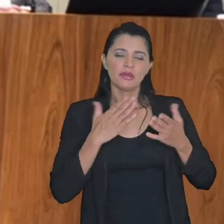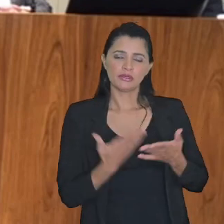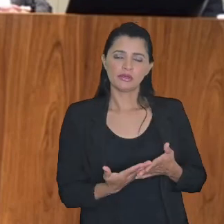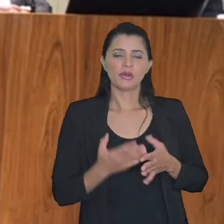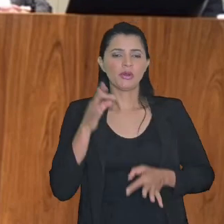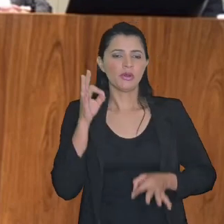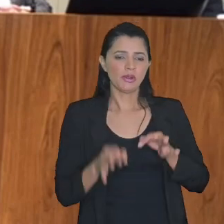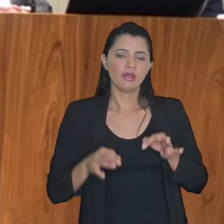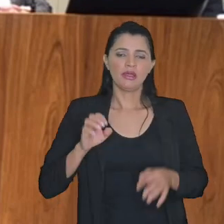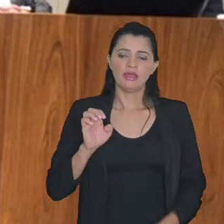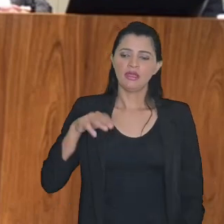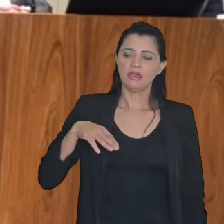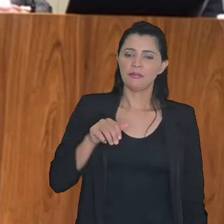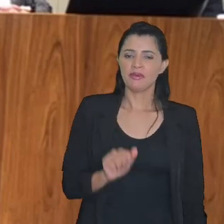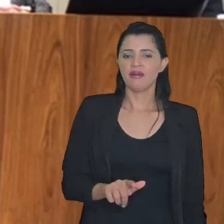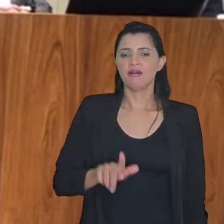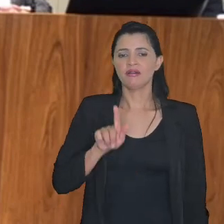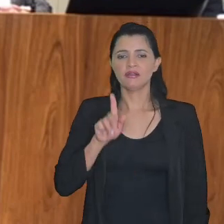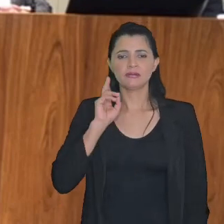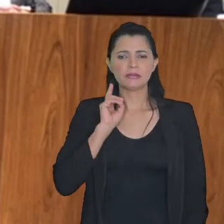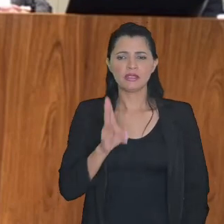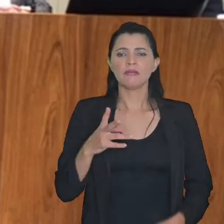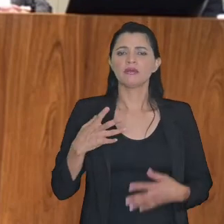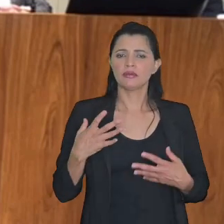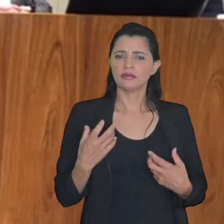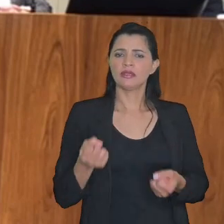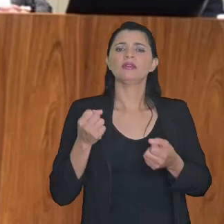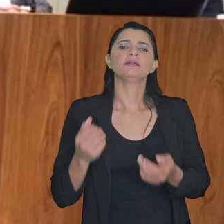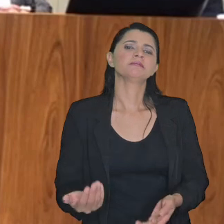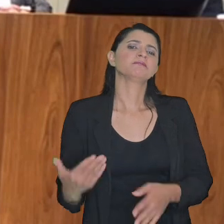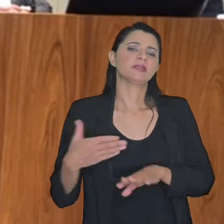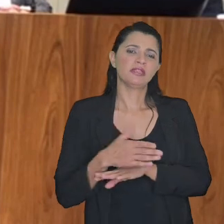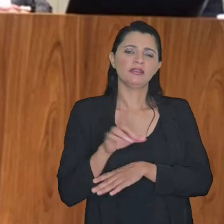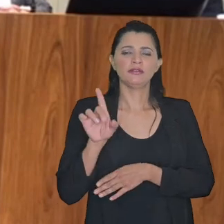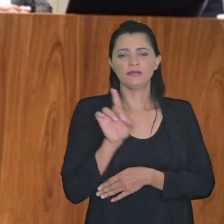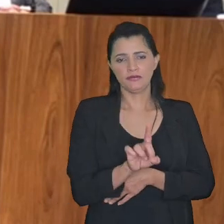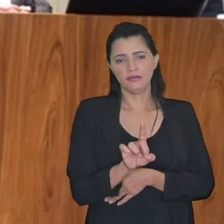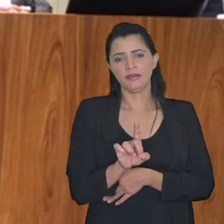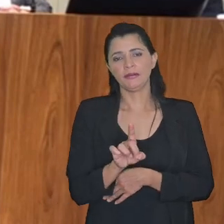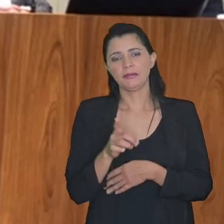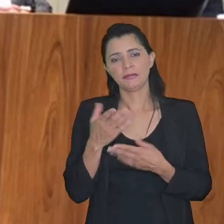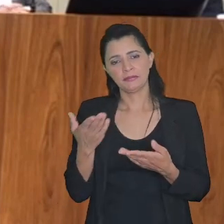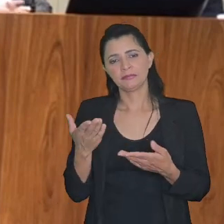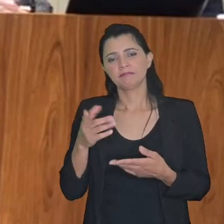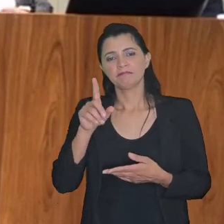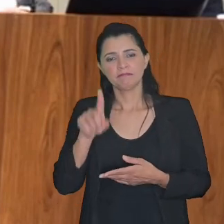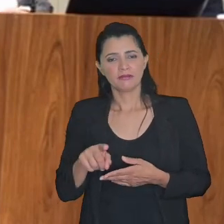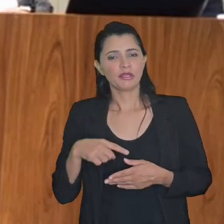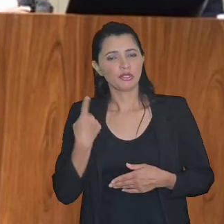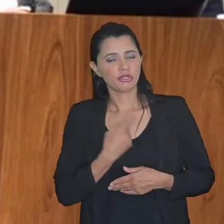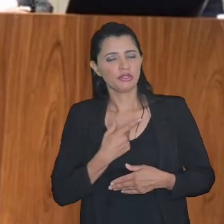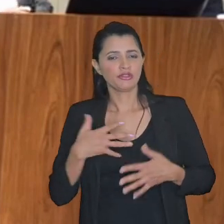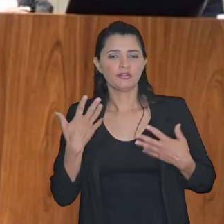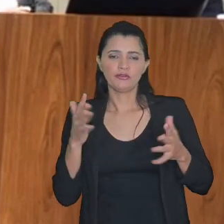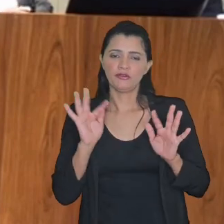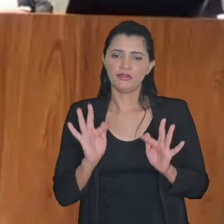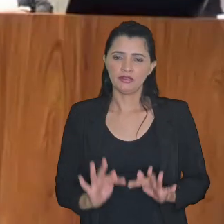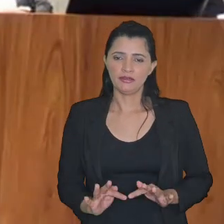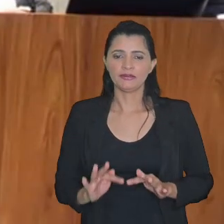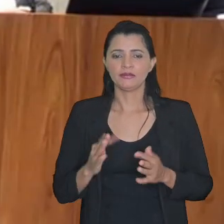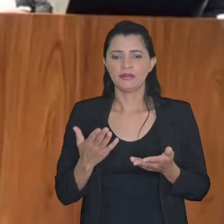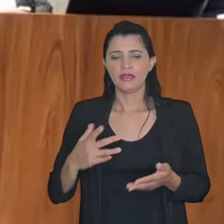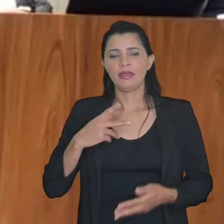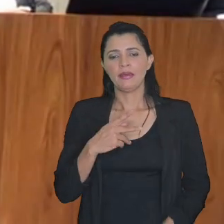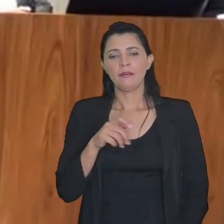escola de magistrados para a EMAG ele já prontamente atende e isso nos deixa muito contente Paulo